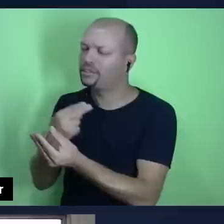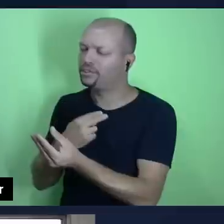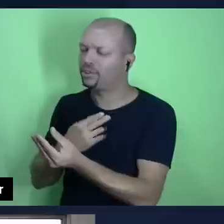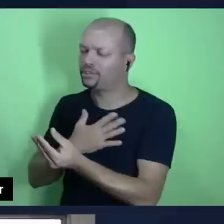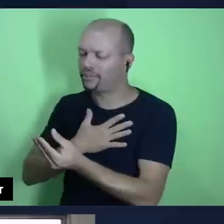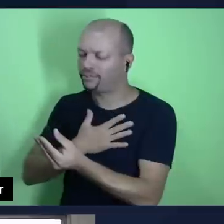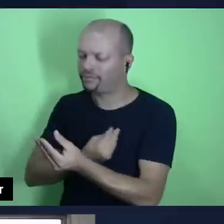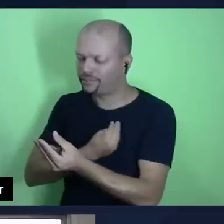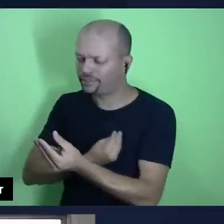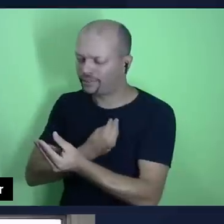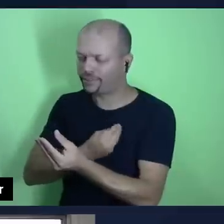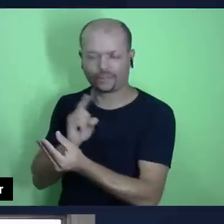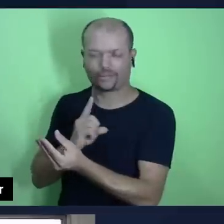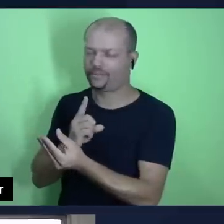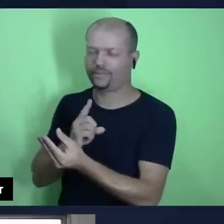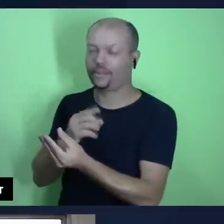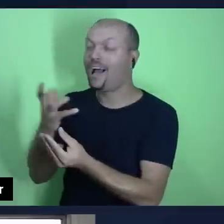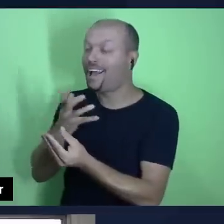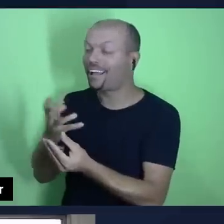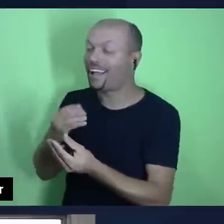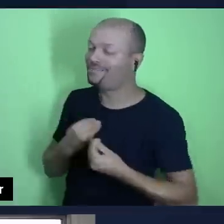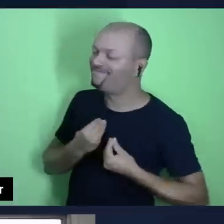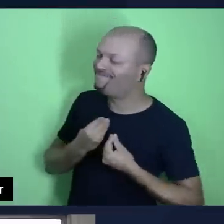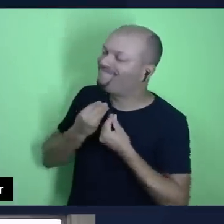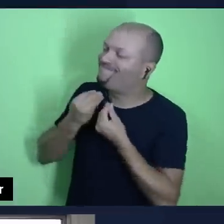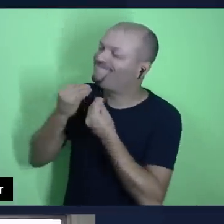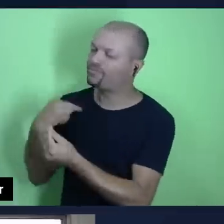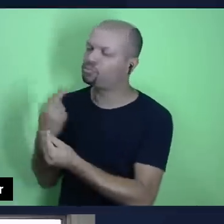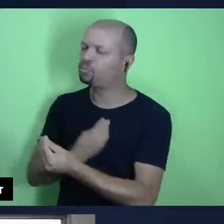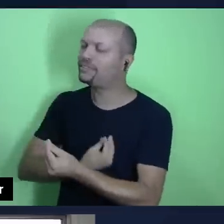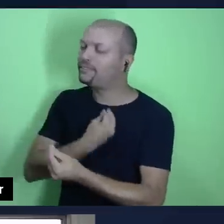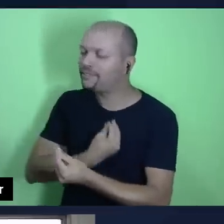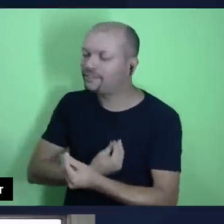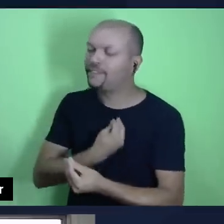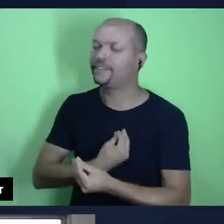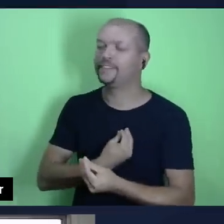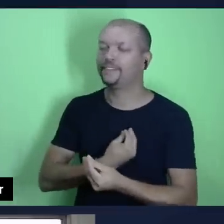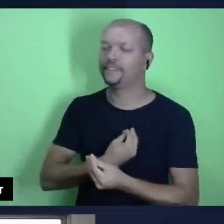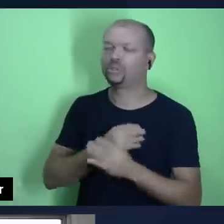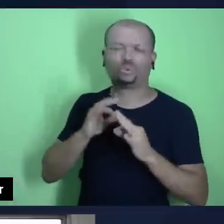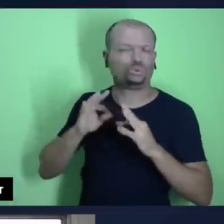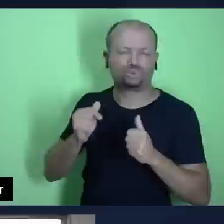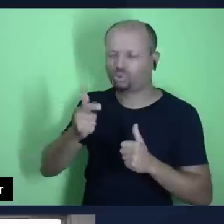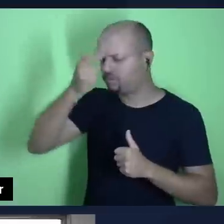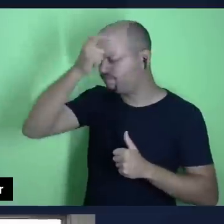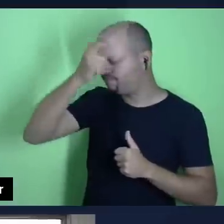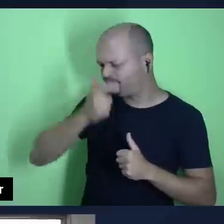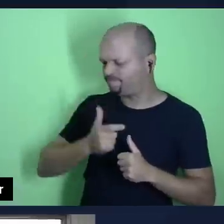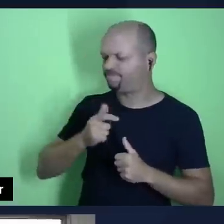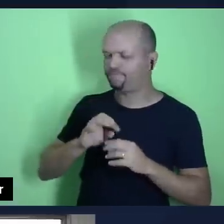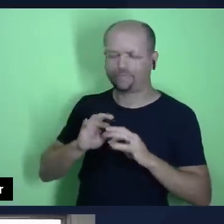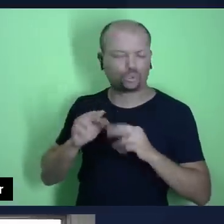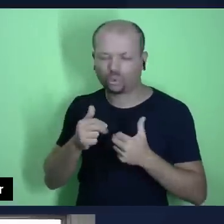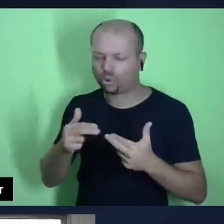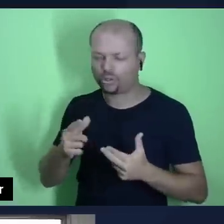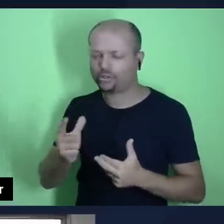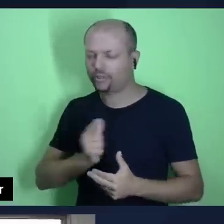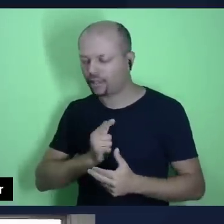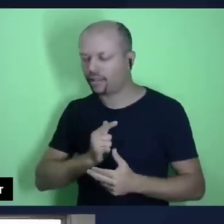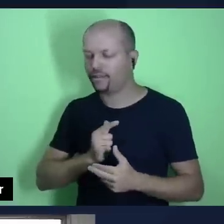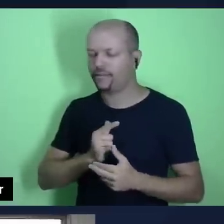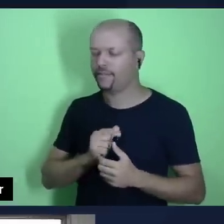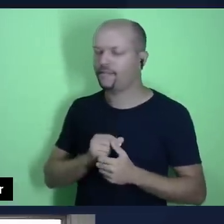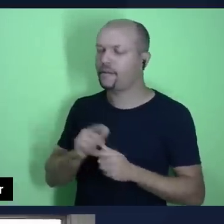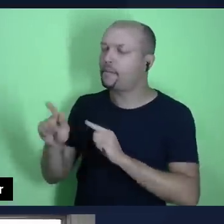pelo contrário, nós queremos entregar ao senhor a nossa vida com tudo que somos e tudo que temos para a glória do seu